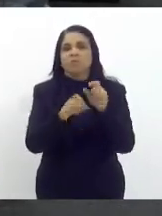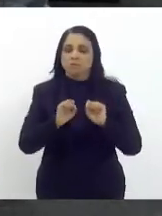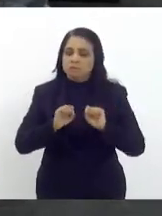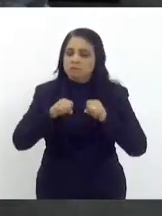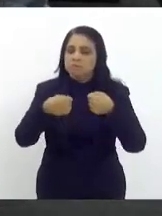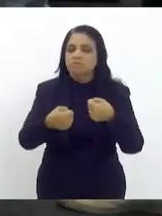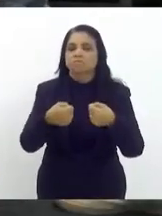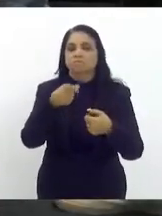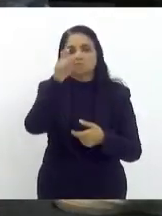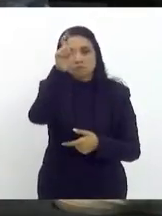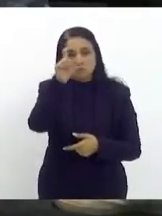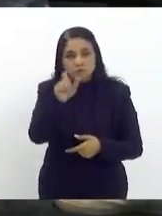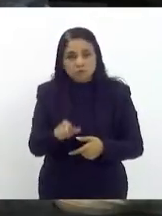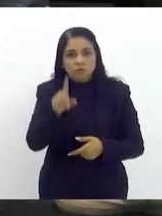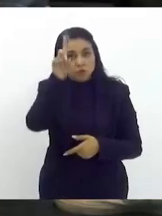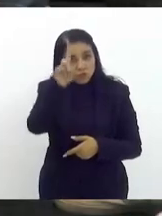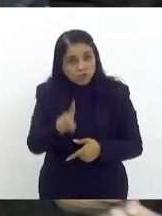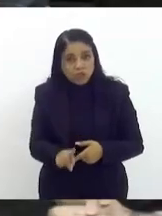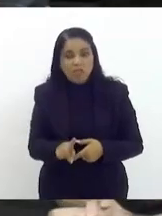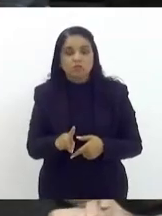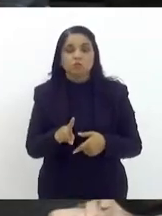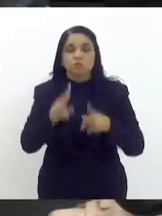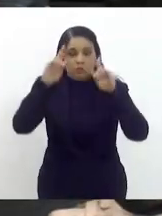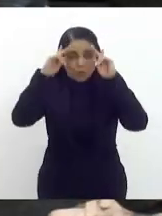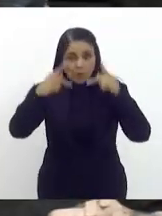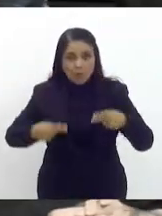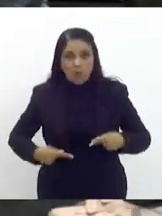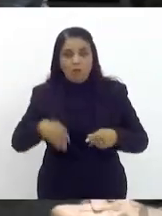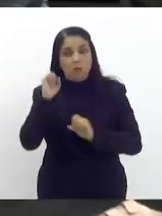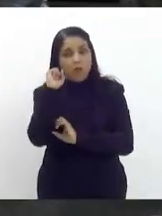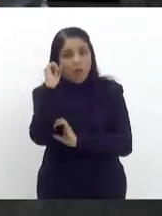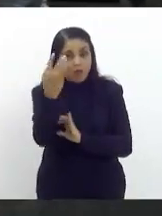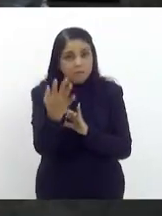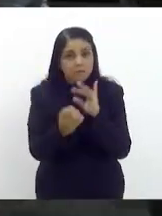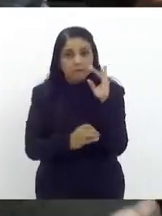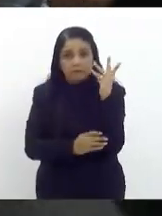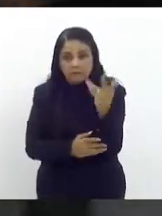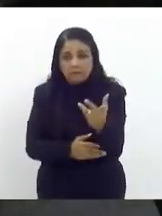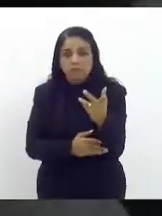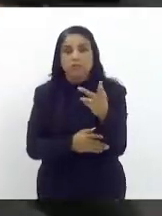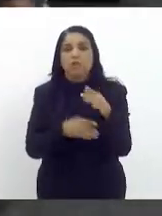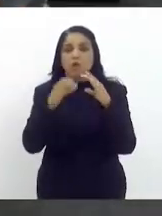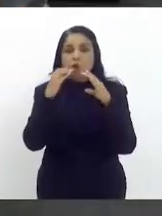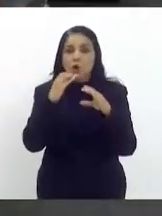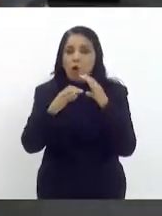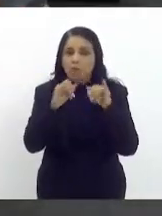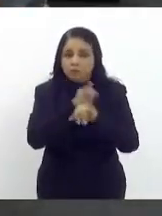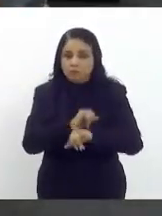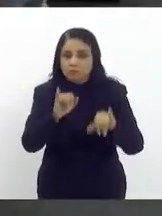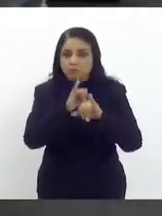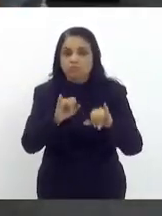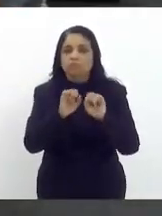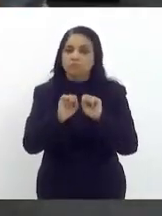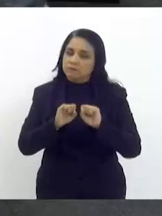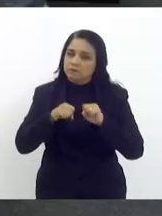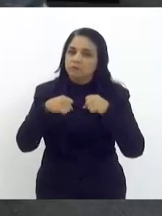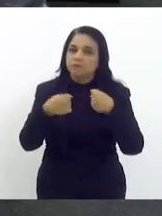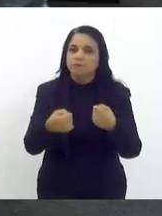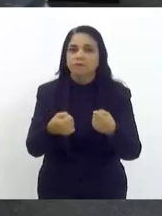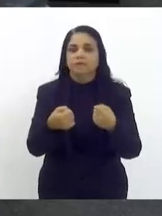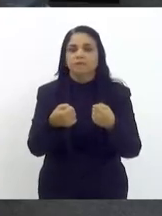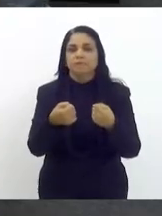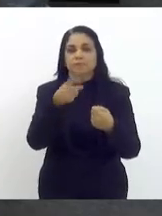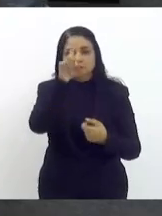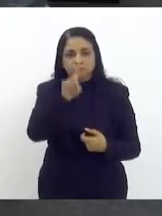humanos ambientalistas e comunicadores possam exercer a defesa a dignidade humana de maneira